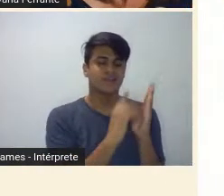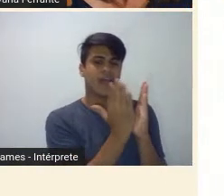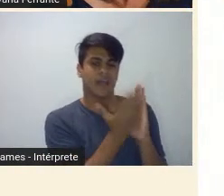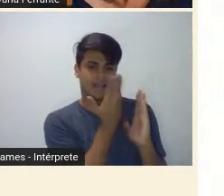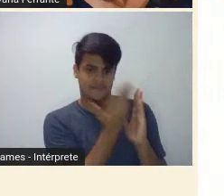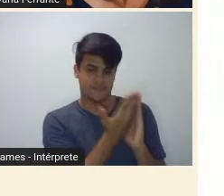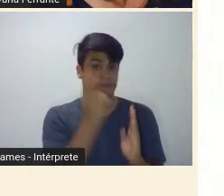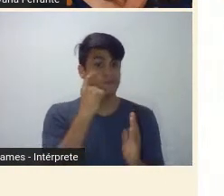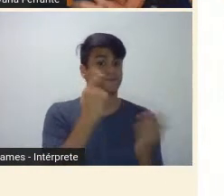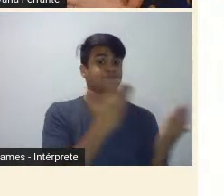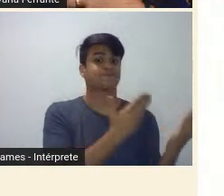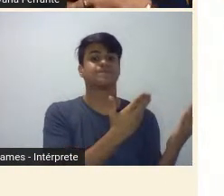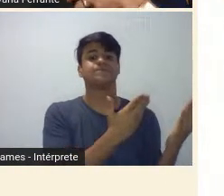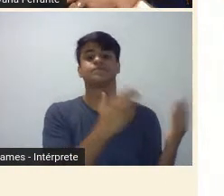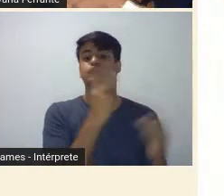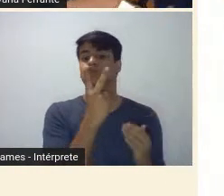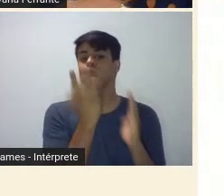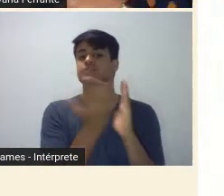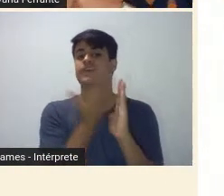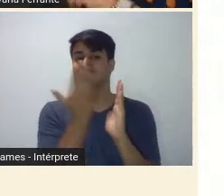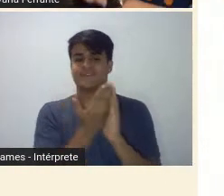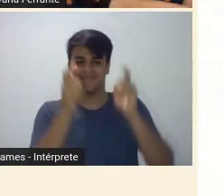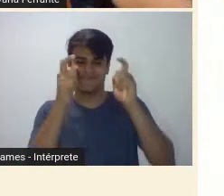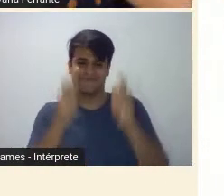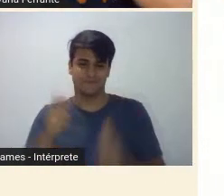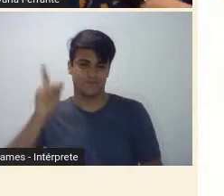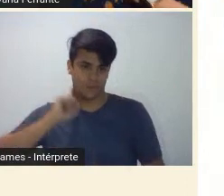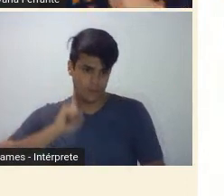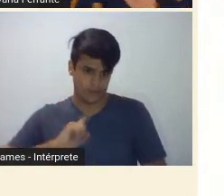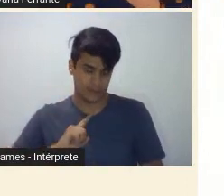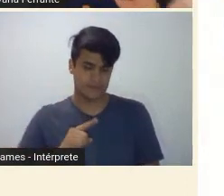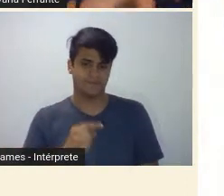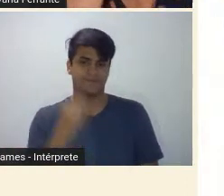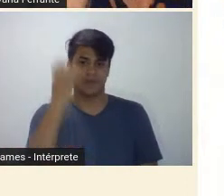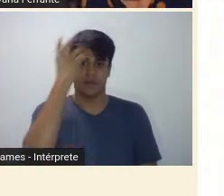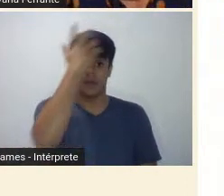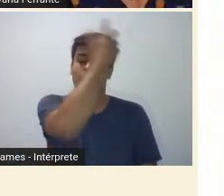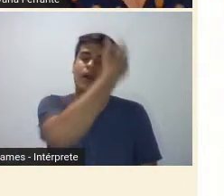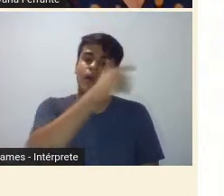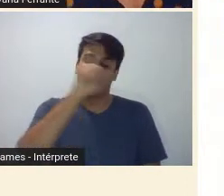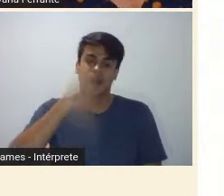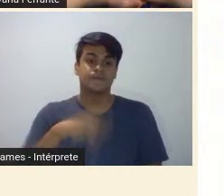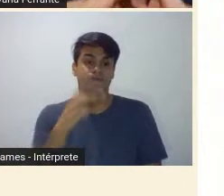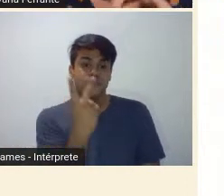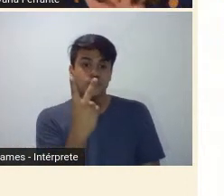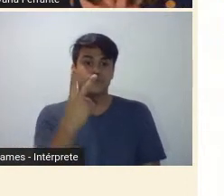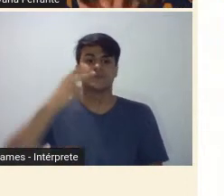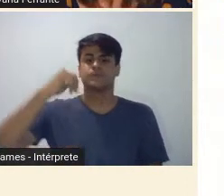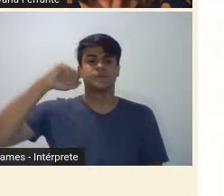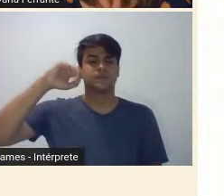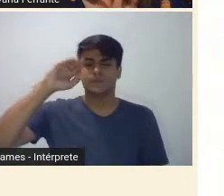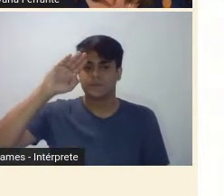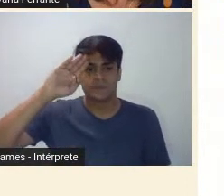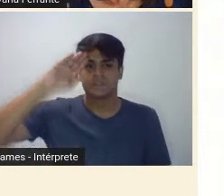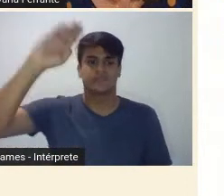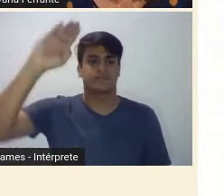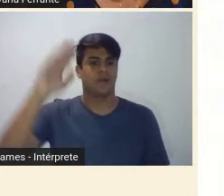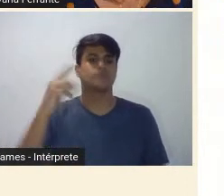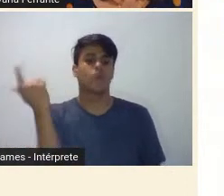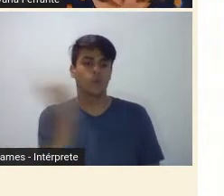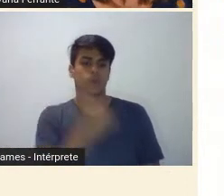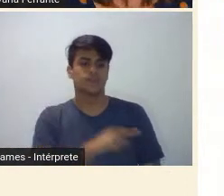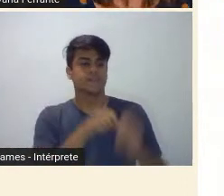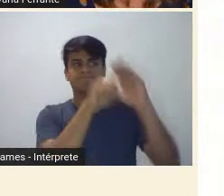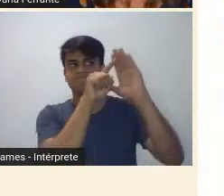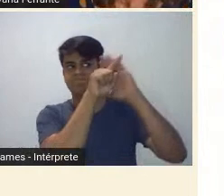duas revistas mineiras, elas foram as principais, as fotos principais de pesquisa, porque